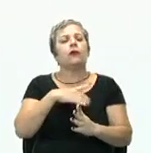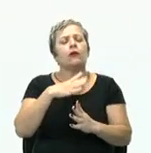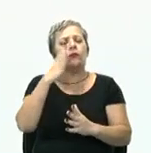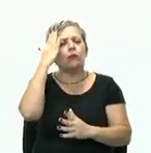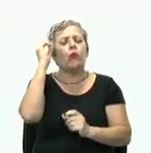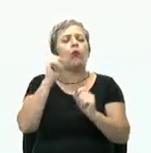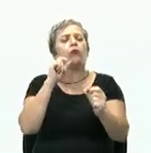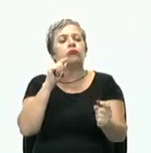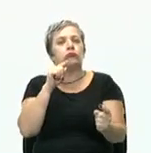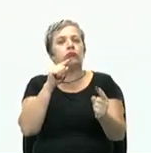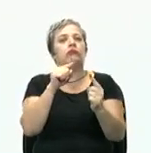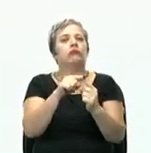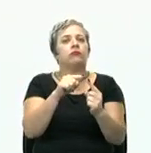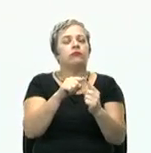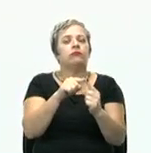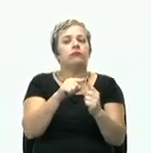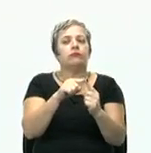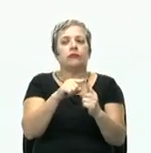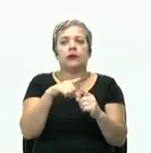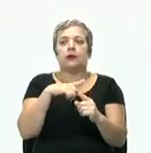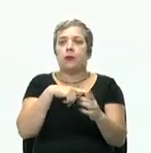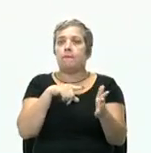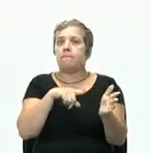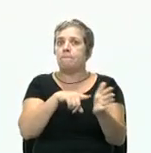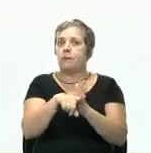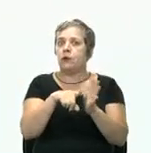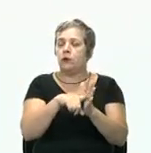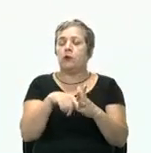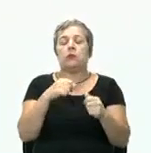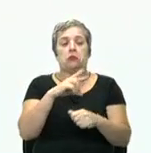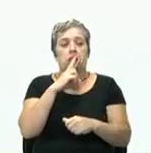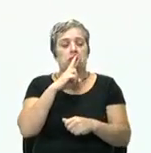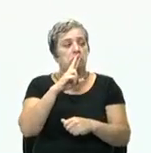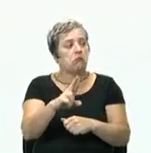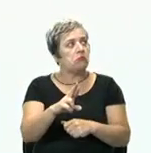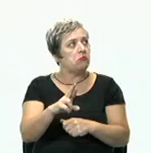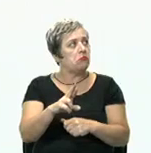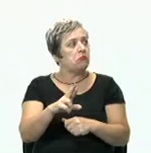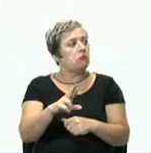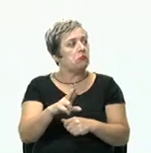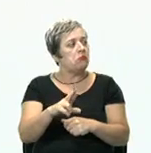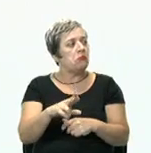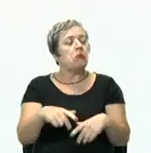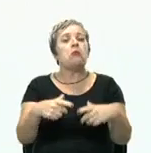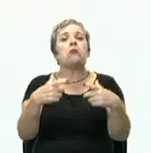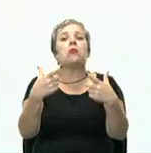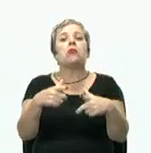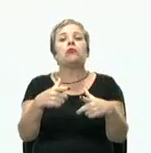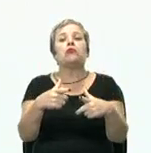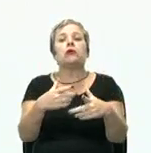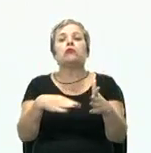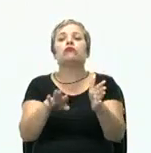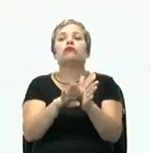dos objetivos. E aí tem uma pergunta que eu preciso responder. Para onde queremos ir?